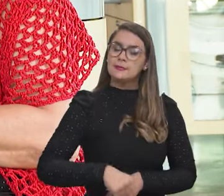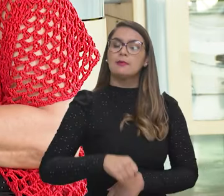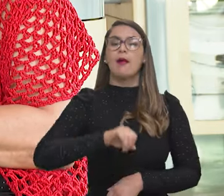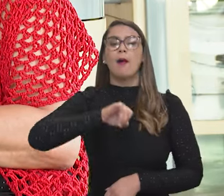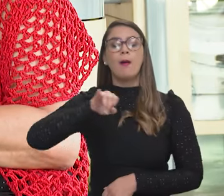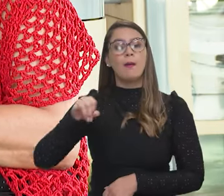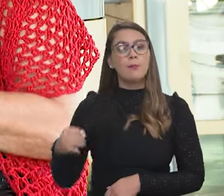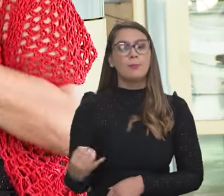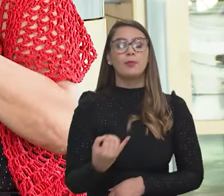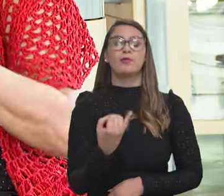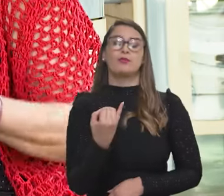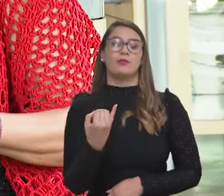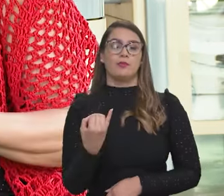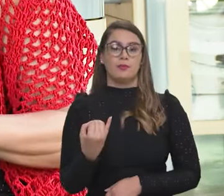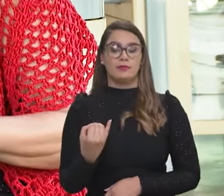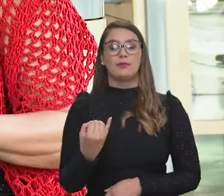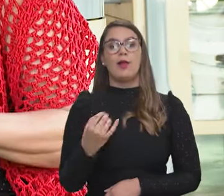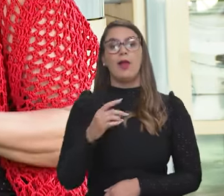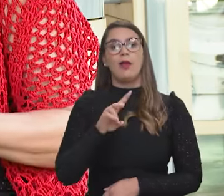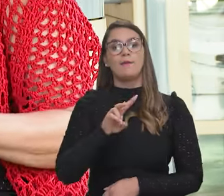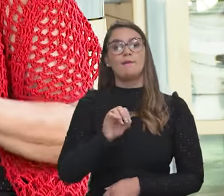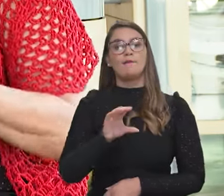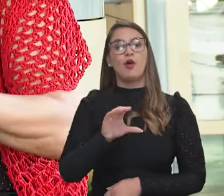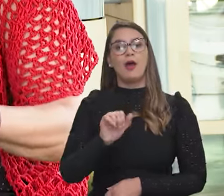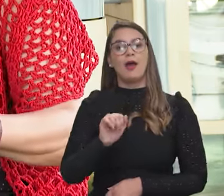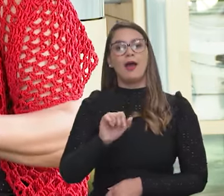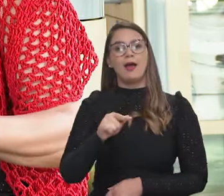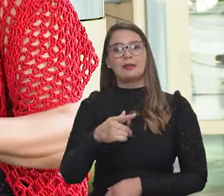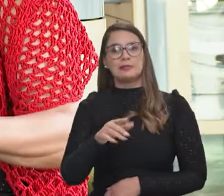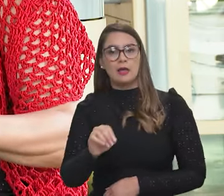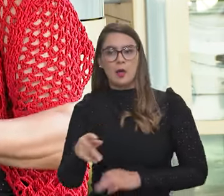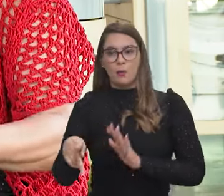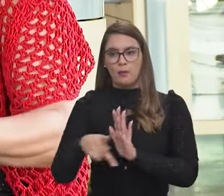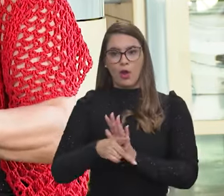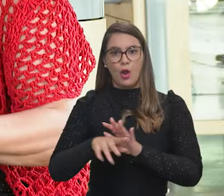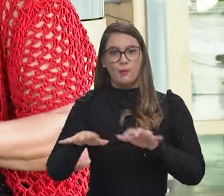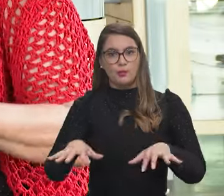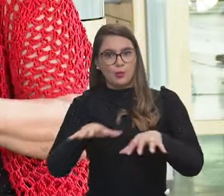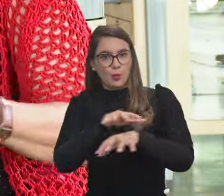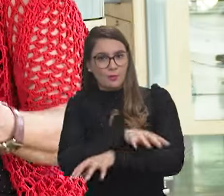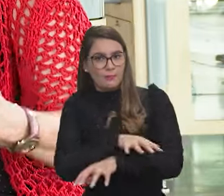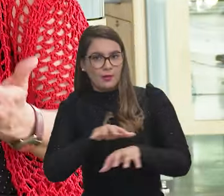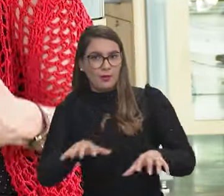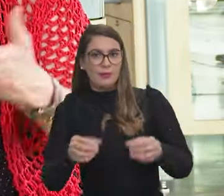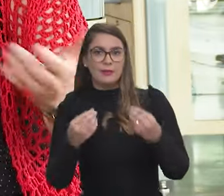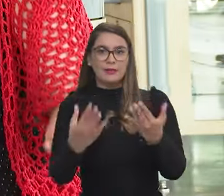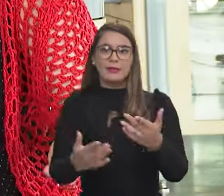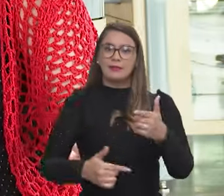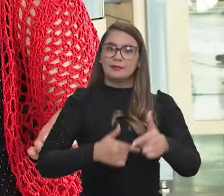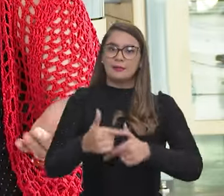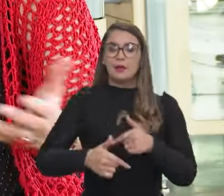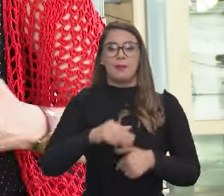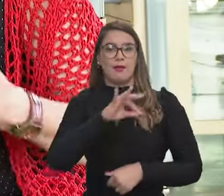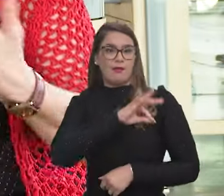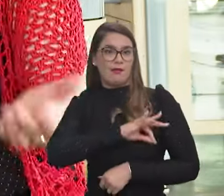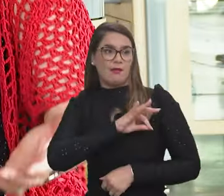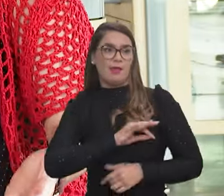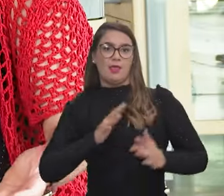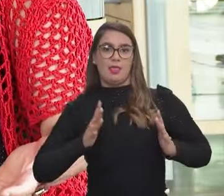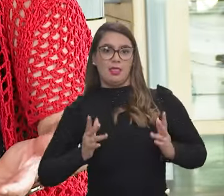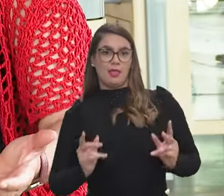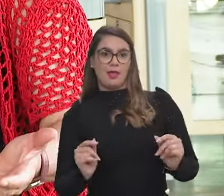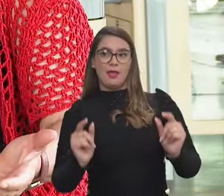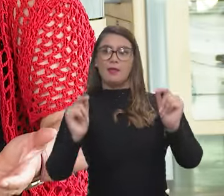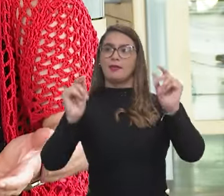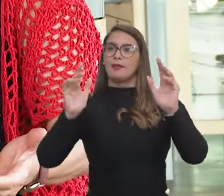aproveitar, né, as vocações dos biomas e levar a geração de emprego e renda, daquela